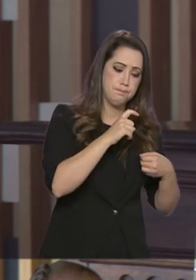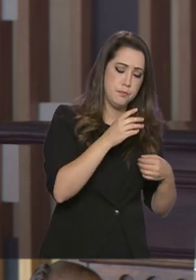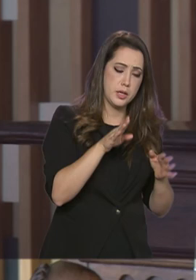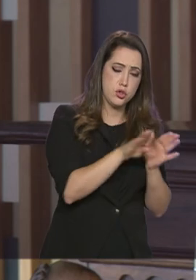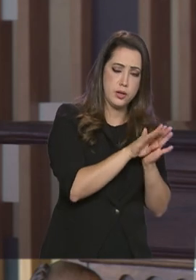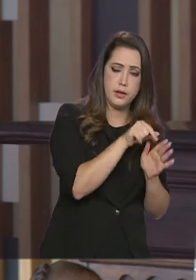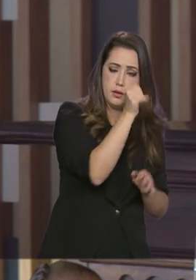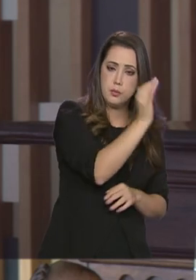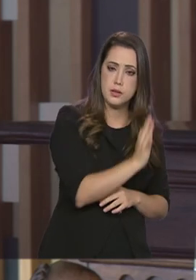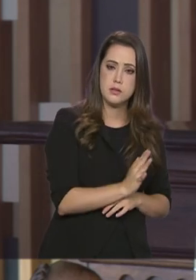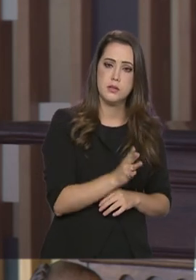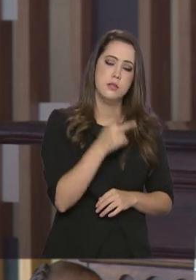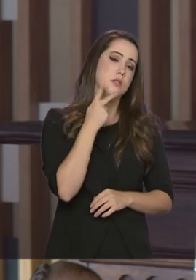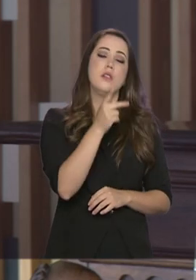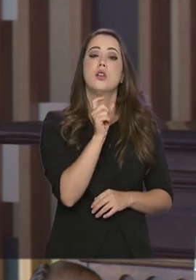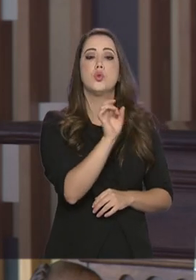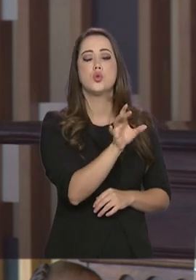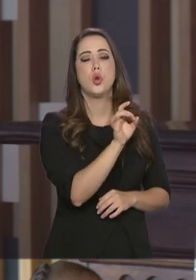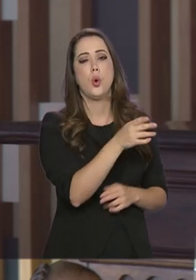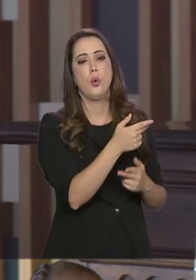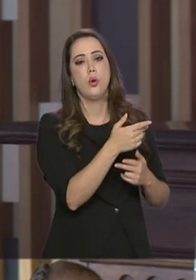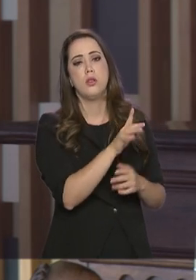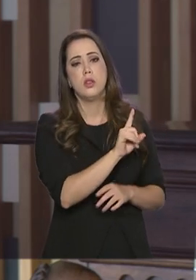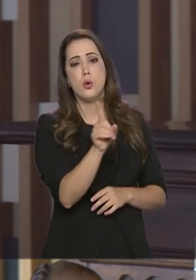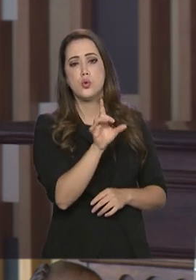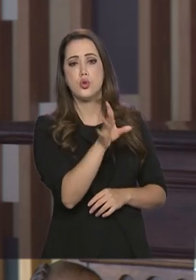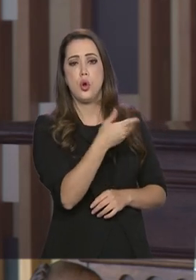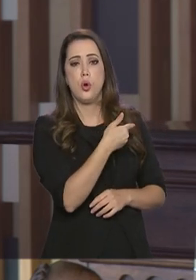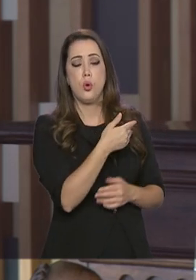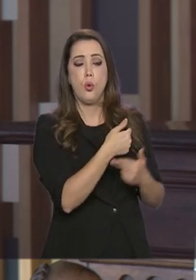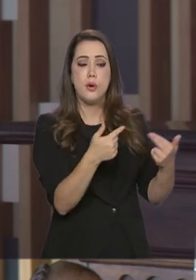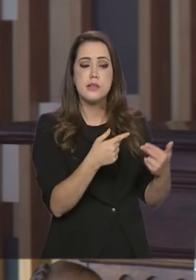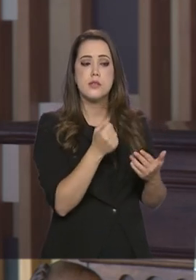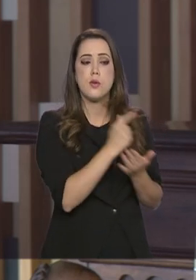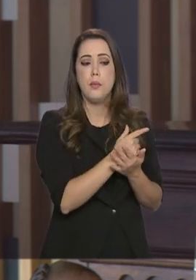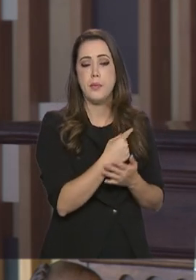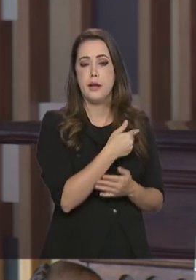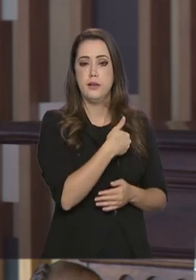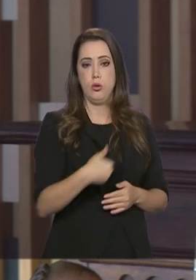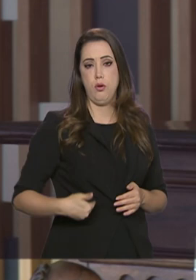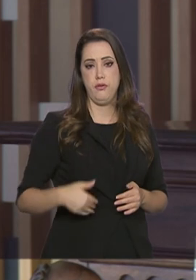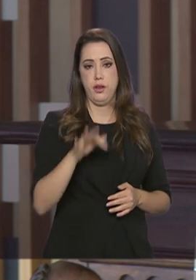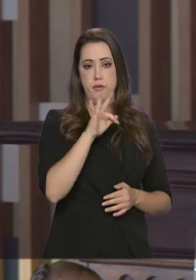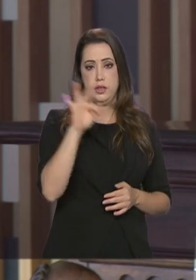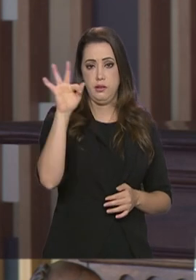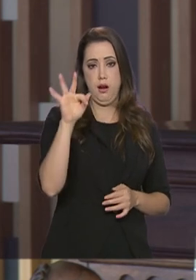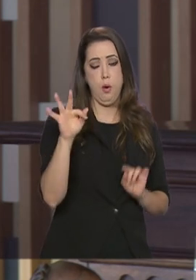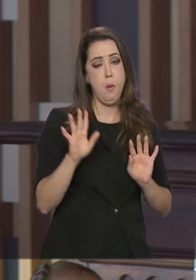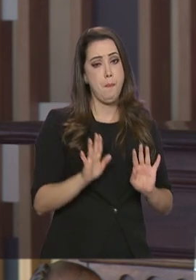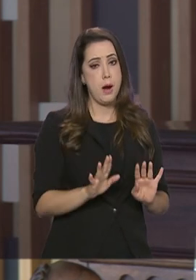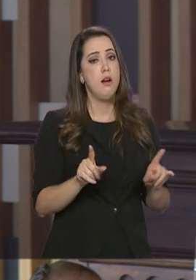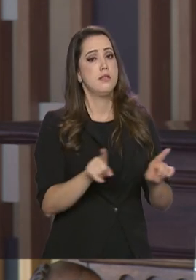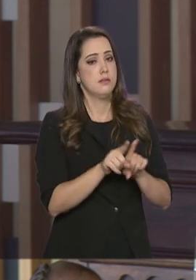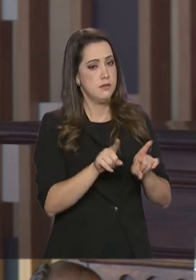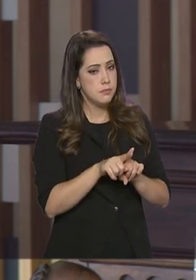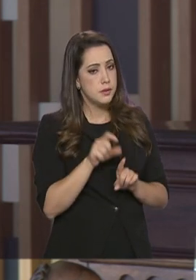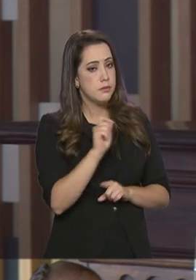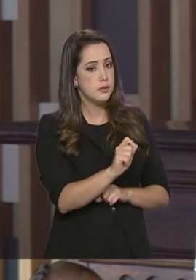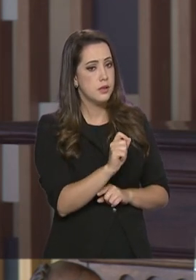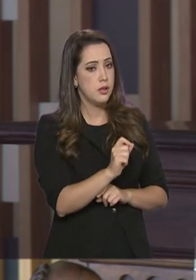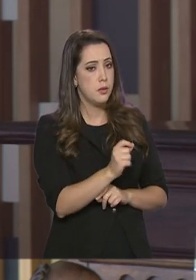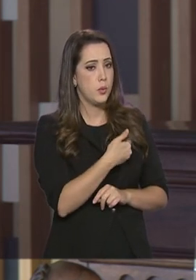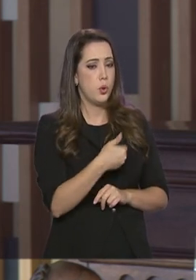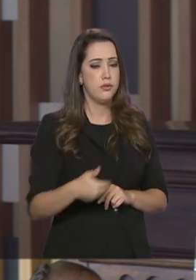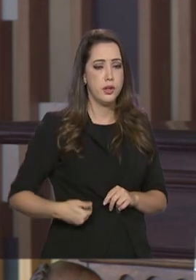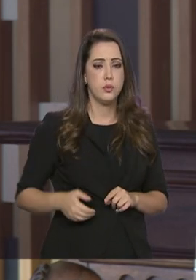não só coisas importadas pelo governo federal, para o nosso sistema de saúde, mas por